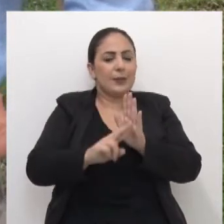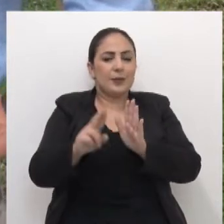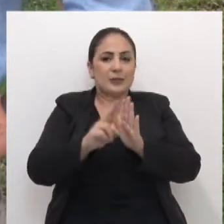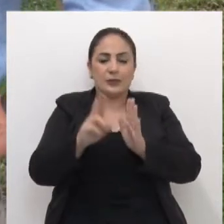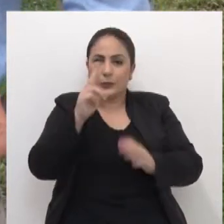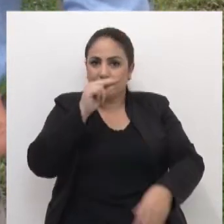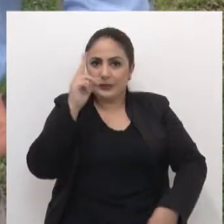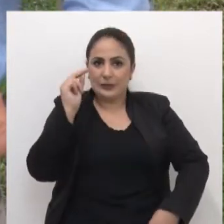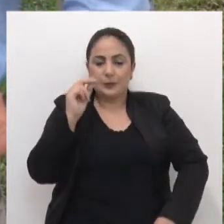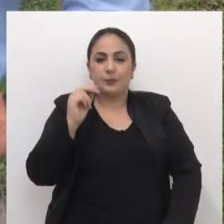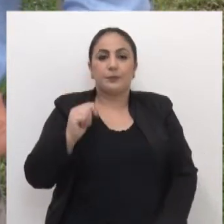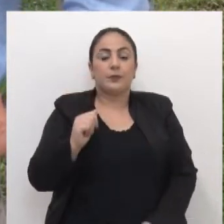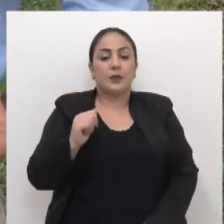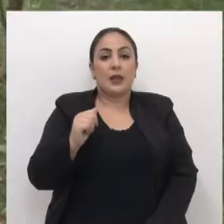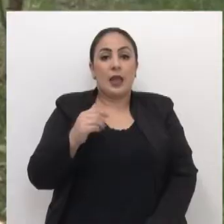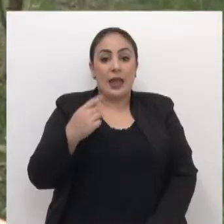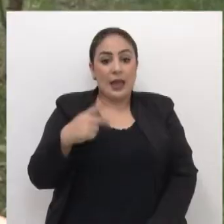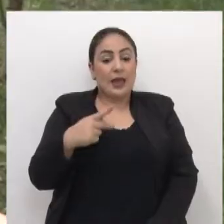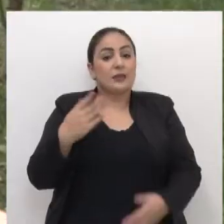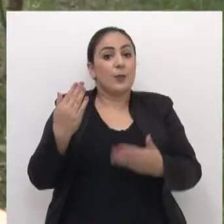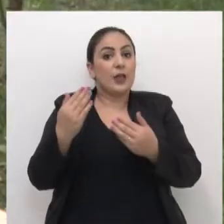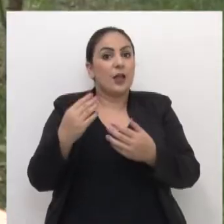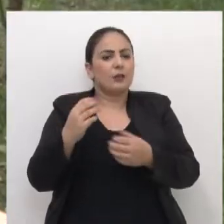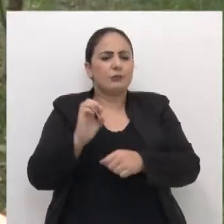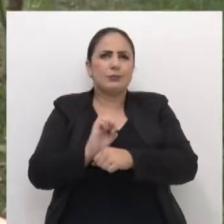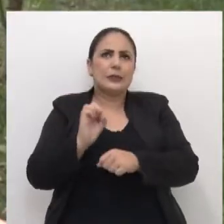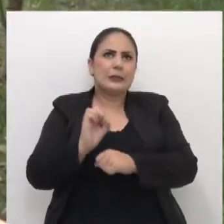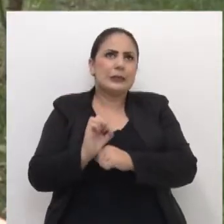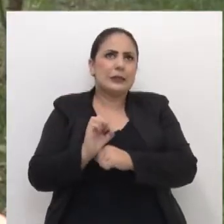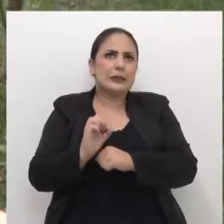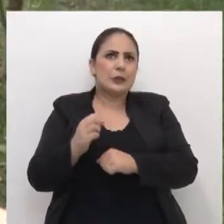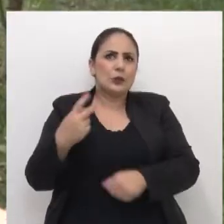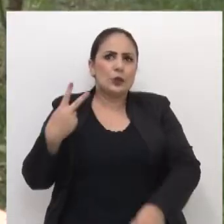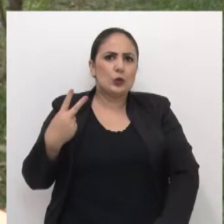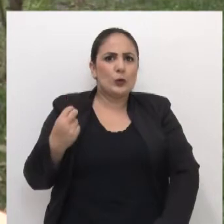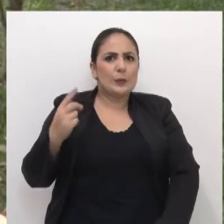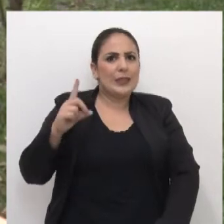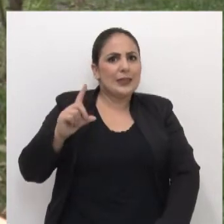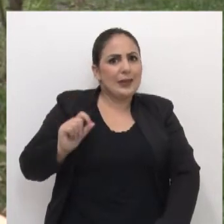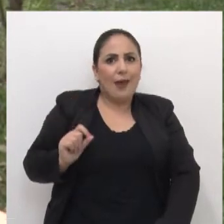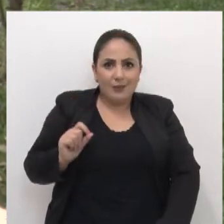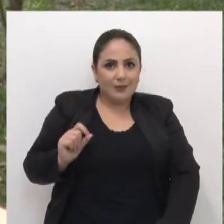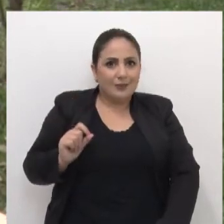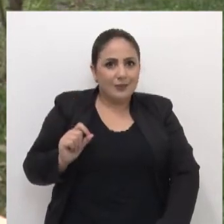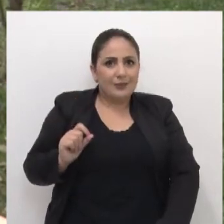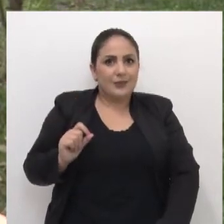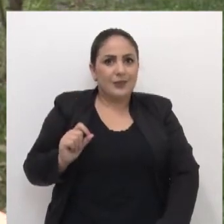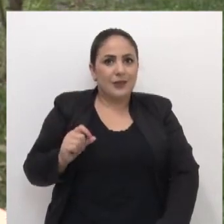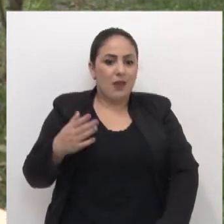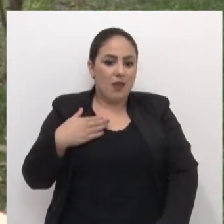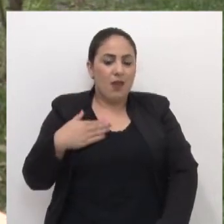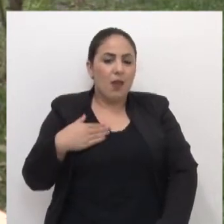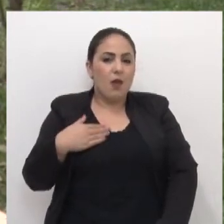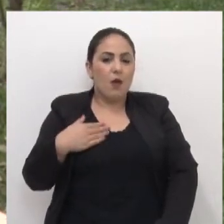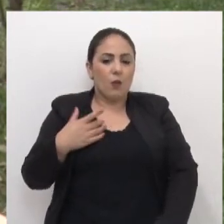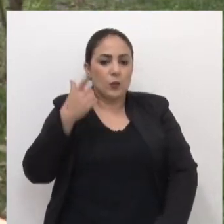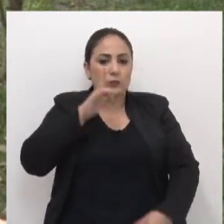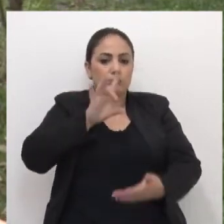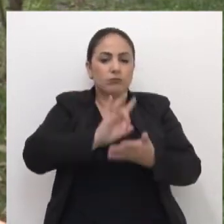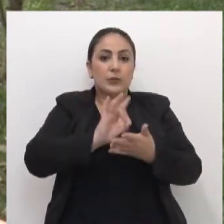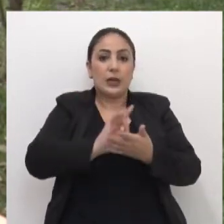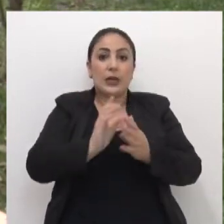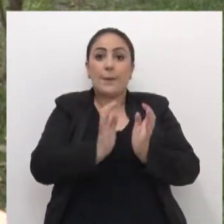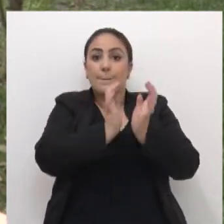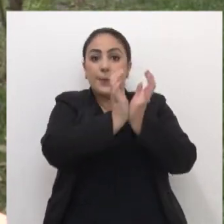representa o município. Essa homenagem eu estou esperando desde 2010. 2010 que eu me